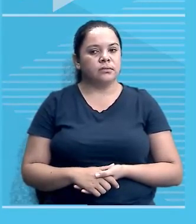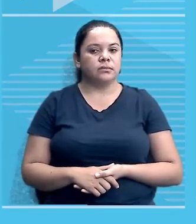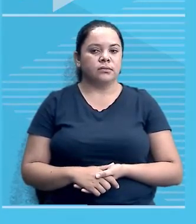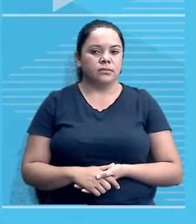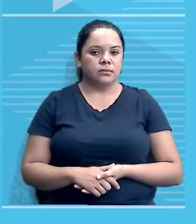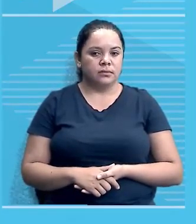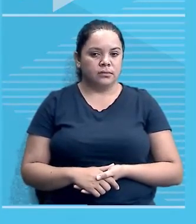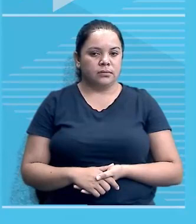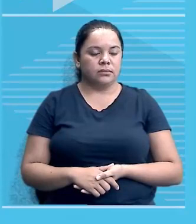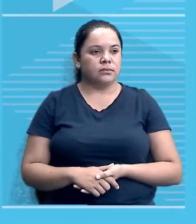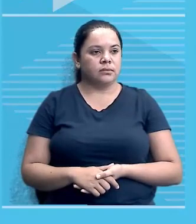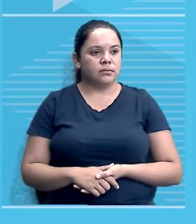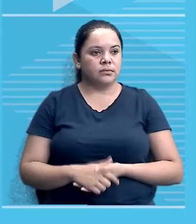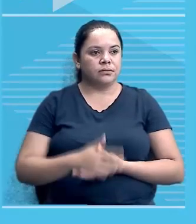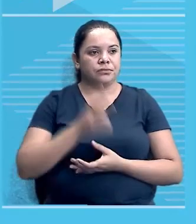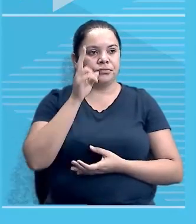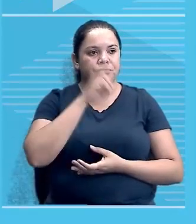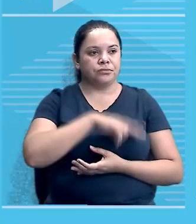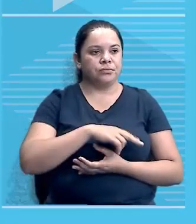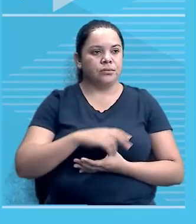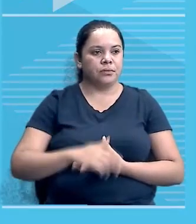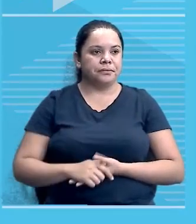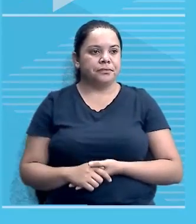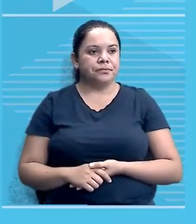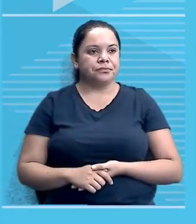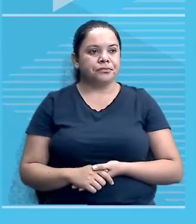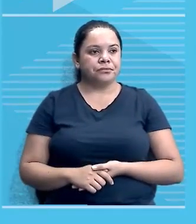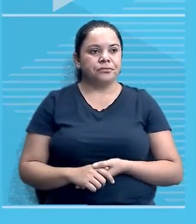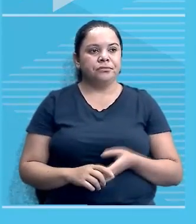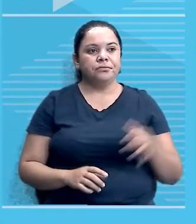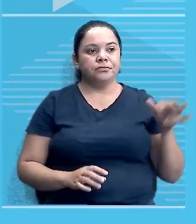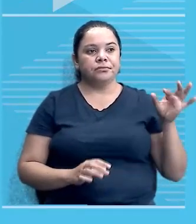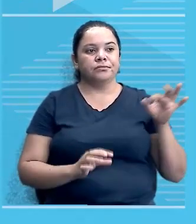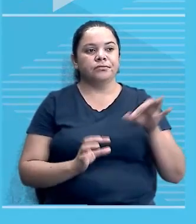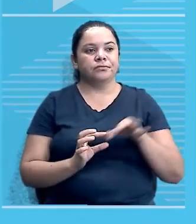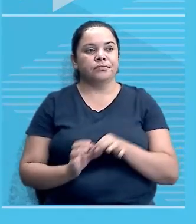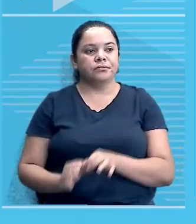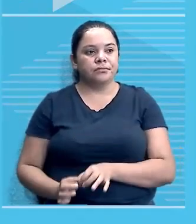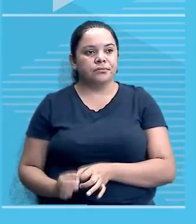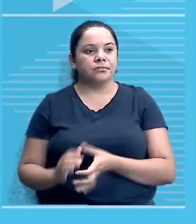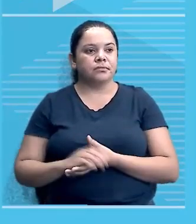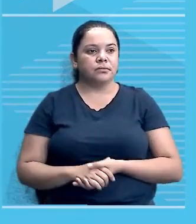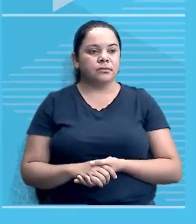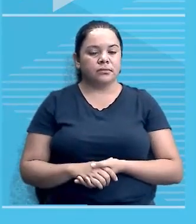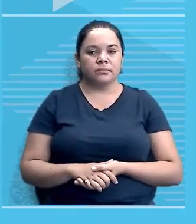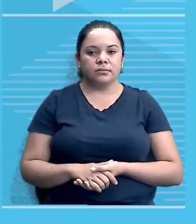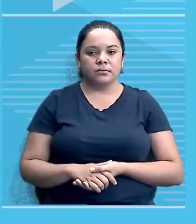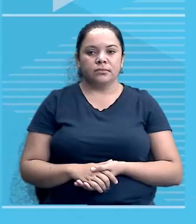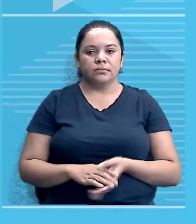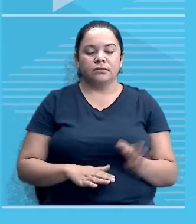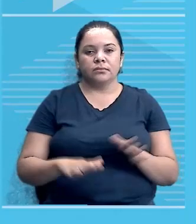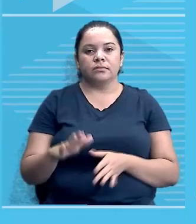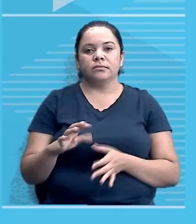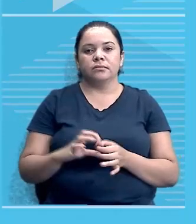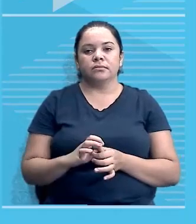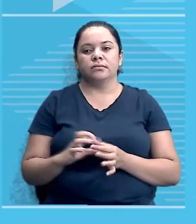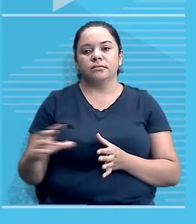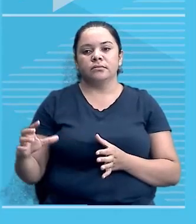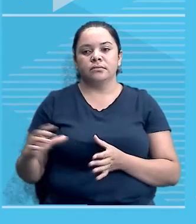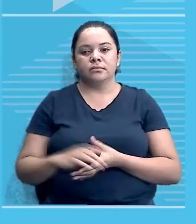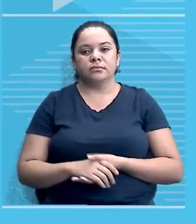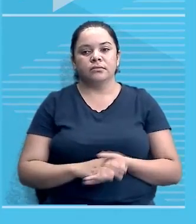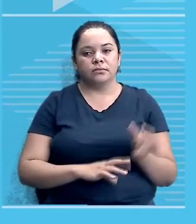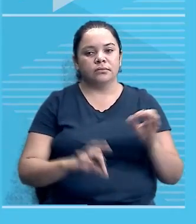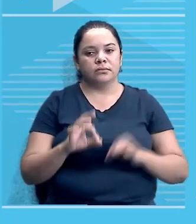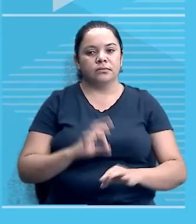liderado pelos Estados Unidos e União Soviética. Nesse contexto, movimentos libertários se alinharam